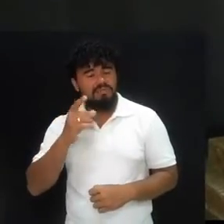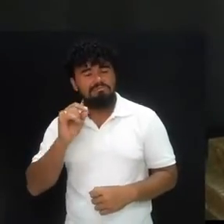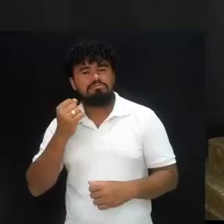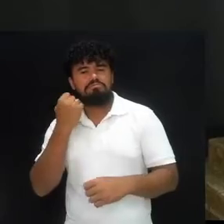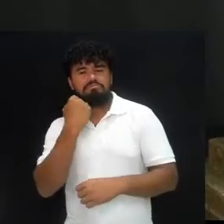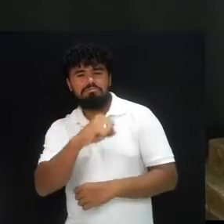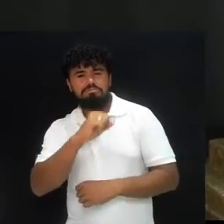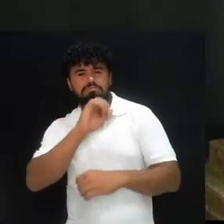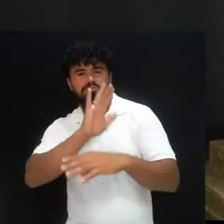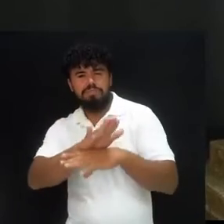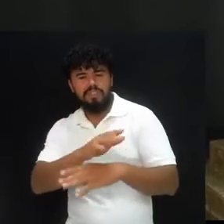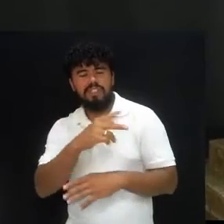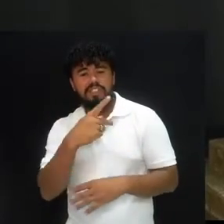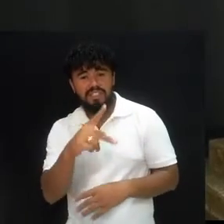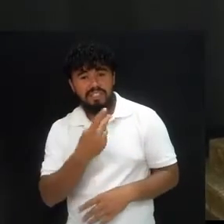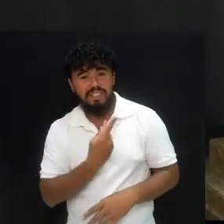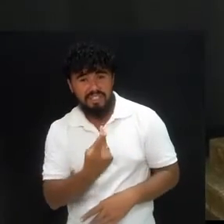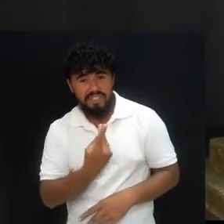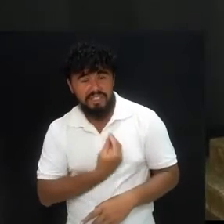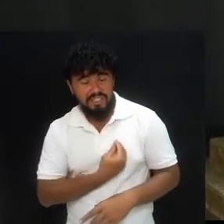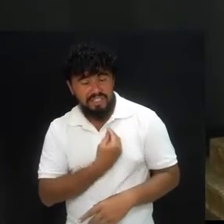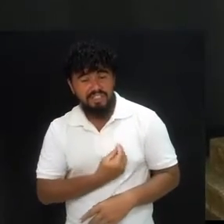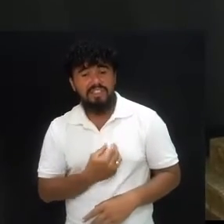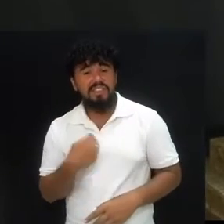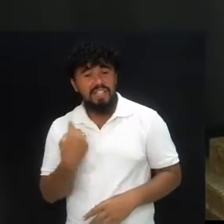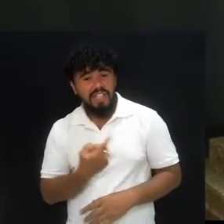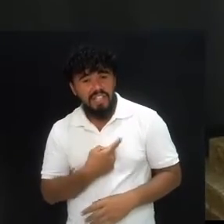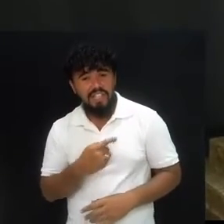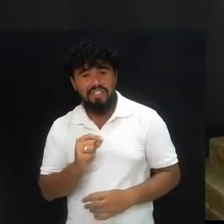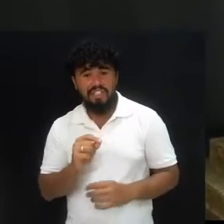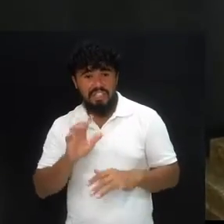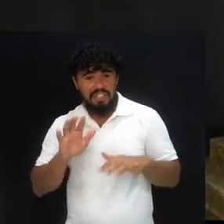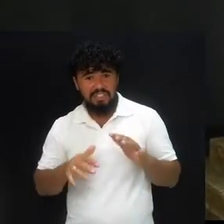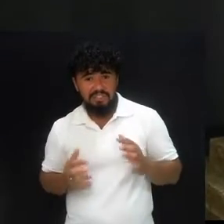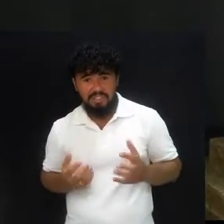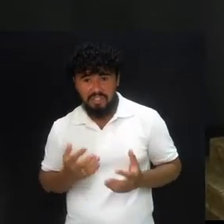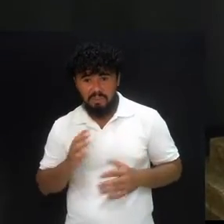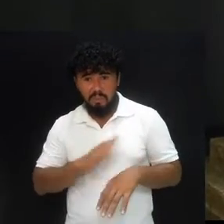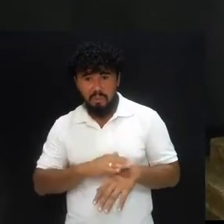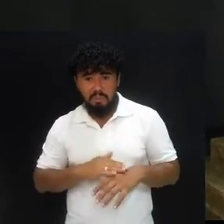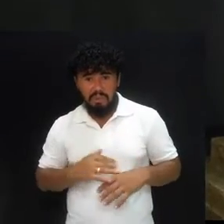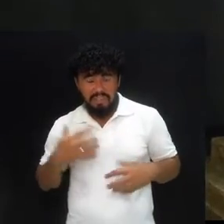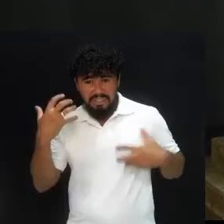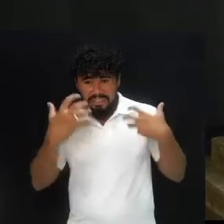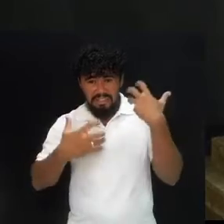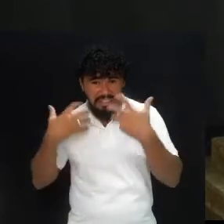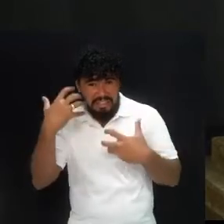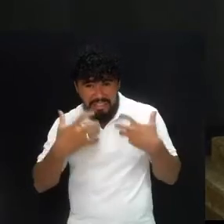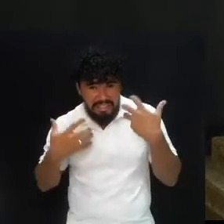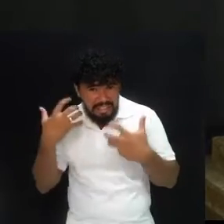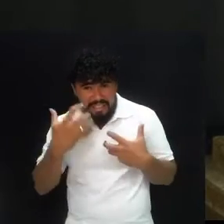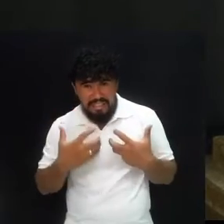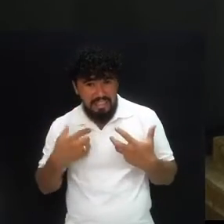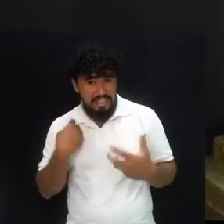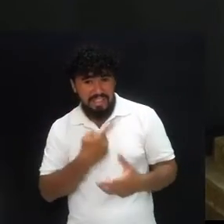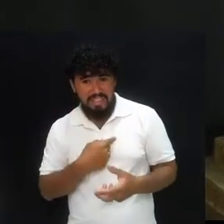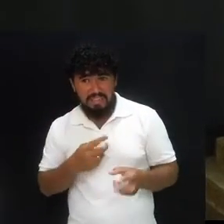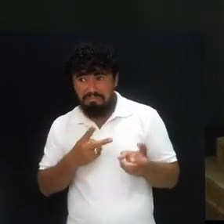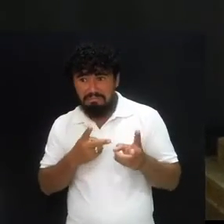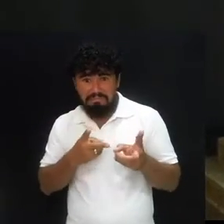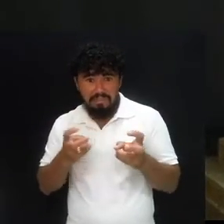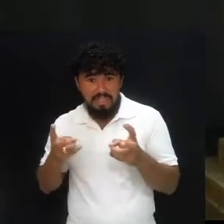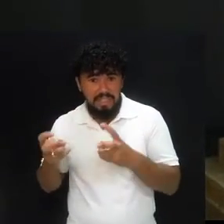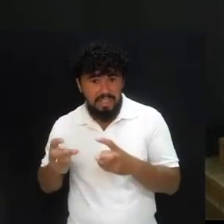vidas. É diante do fogo que nós somos forjados. Esse é um tempo em que nós estamos percebendo